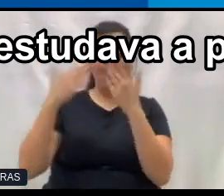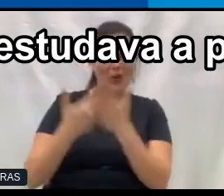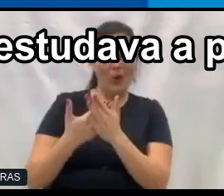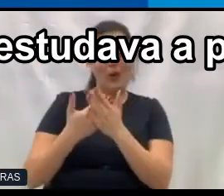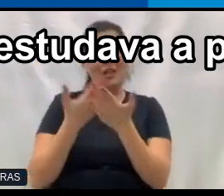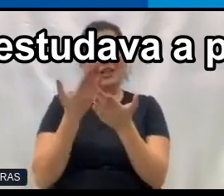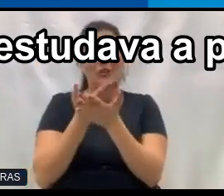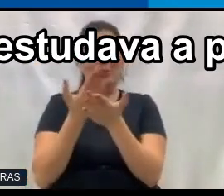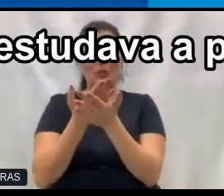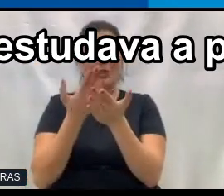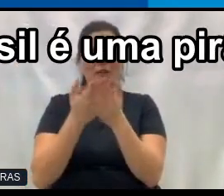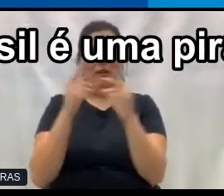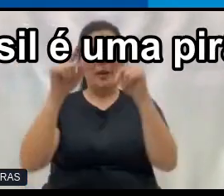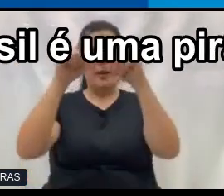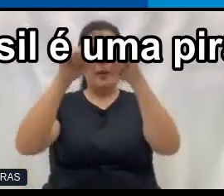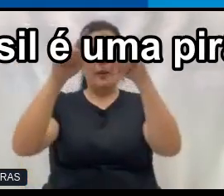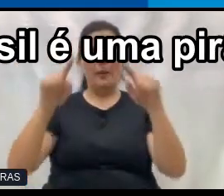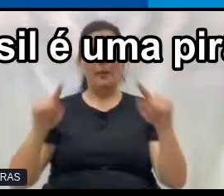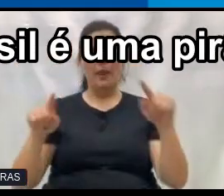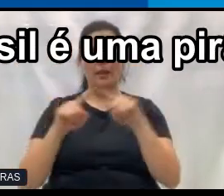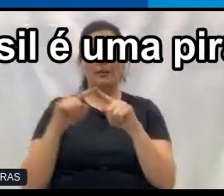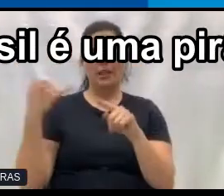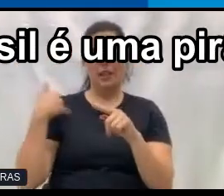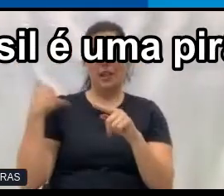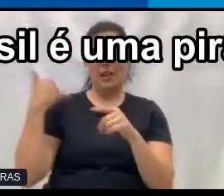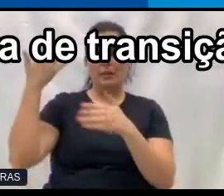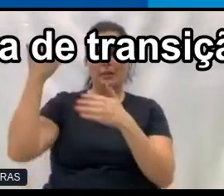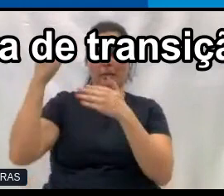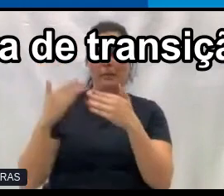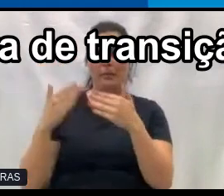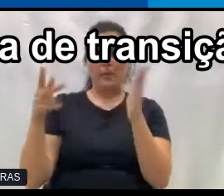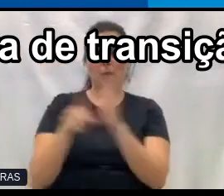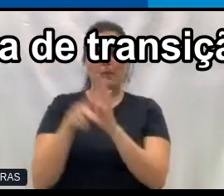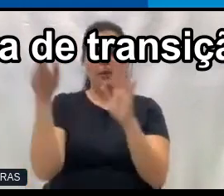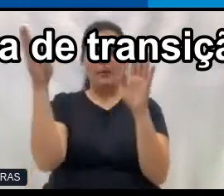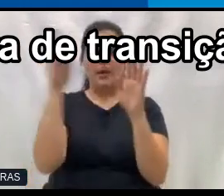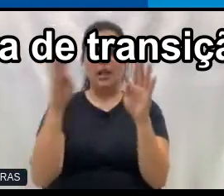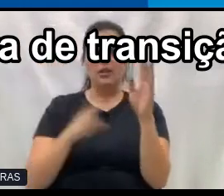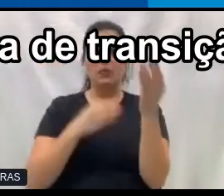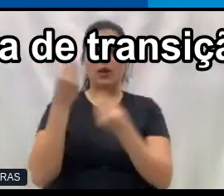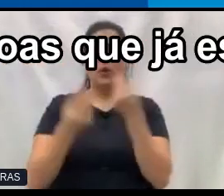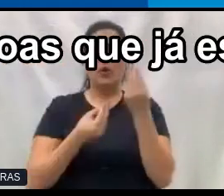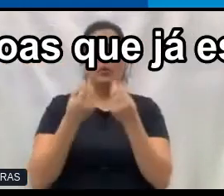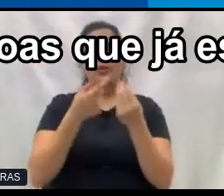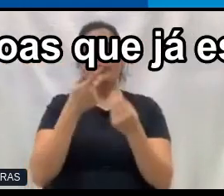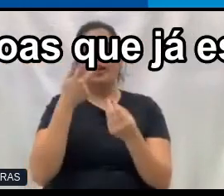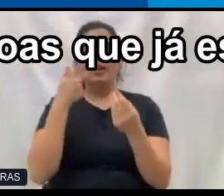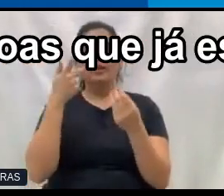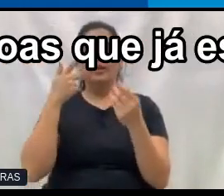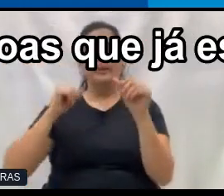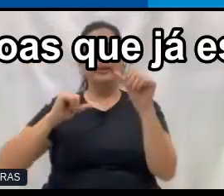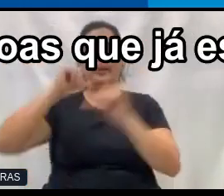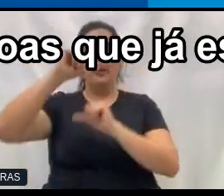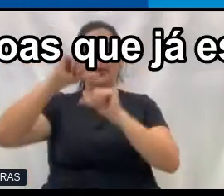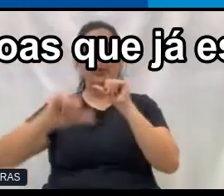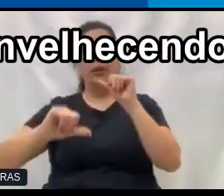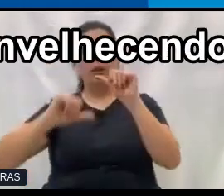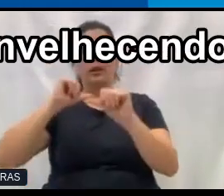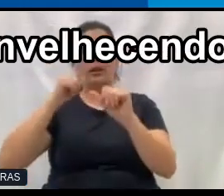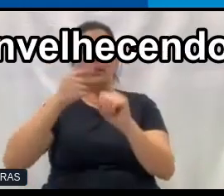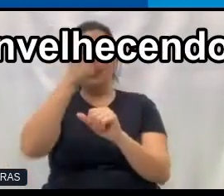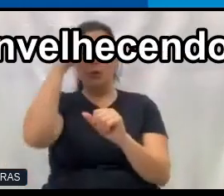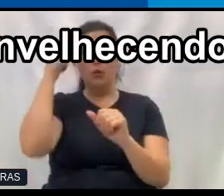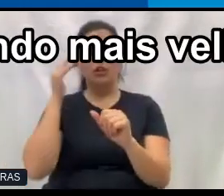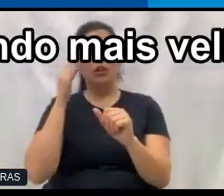estudava a pirâmide etária. A pirâmide etária do Brasil, ela é uma pirâmide que a gente considera de transição, né, é uma pirâmide de pessoas que já